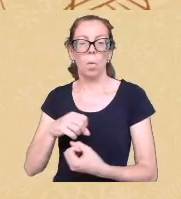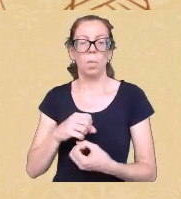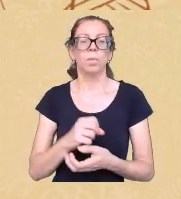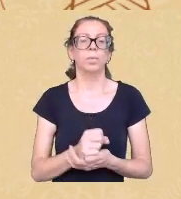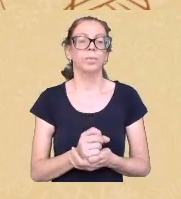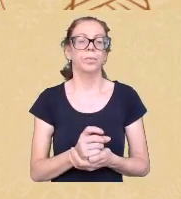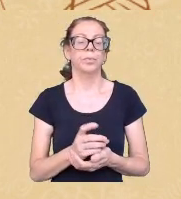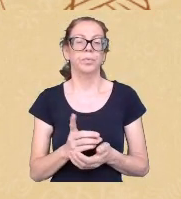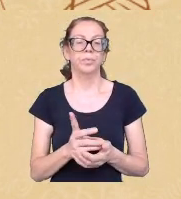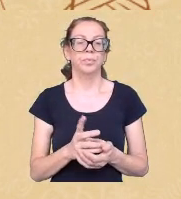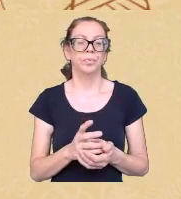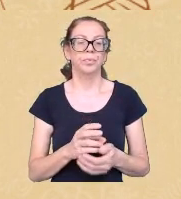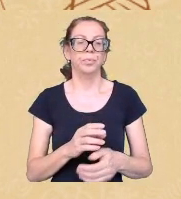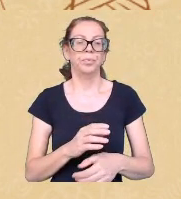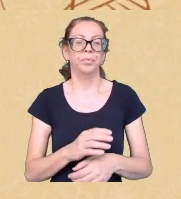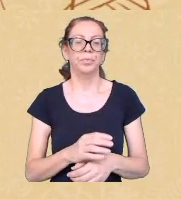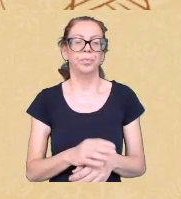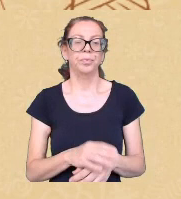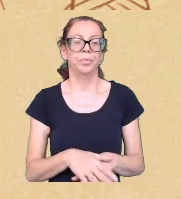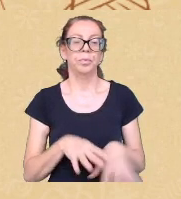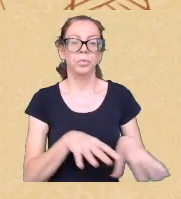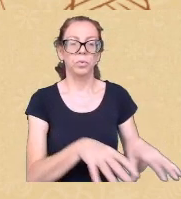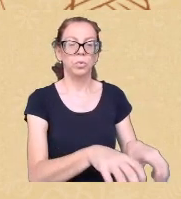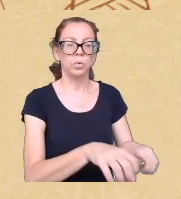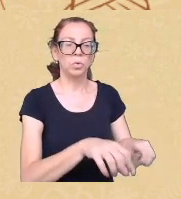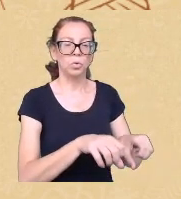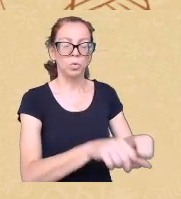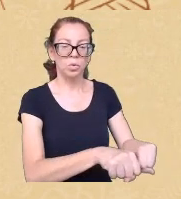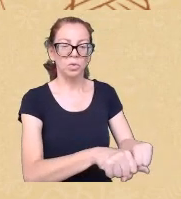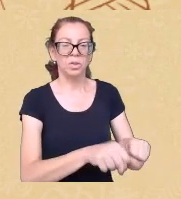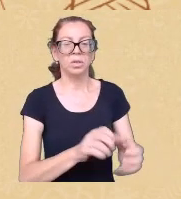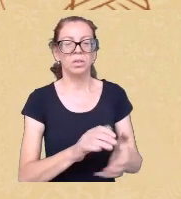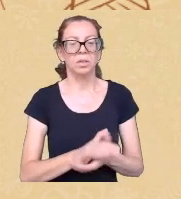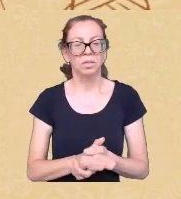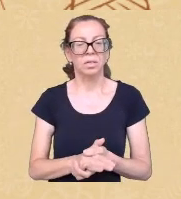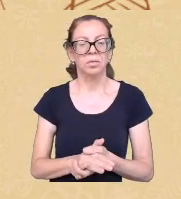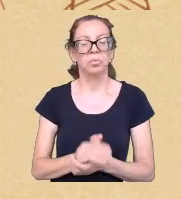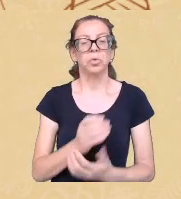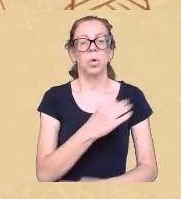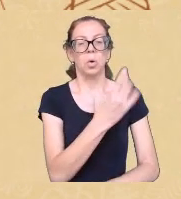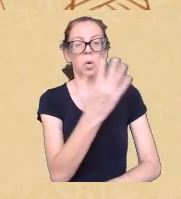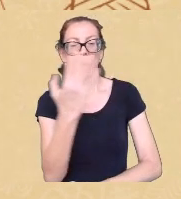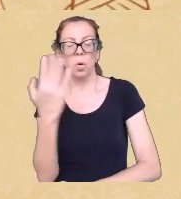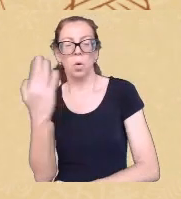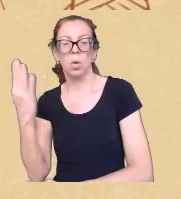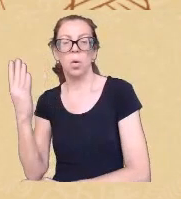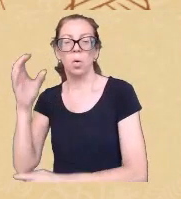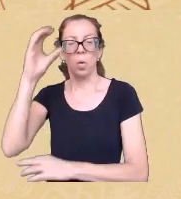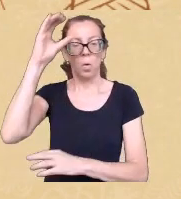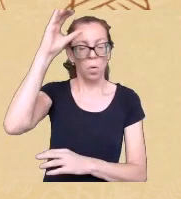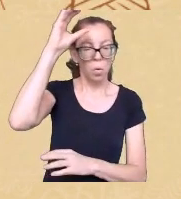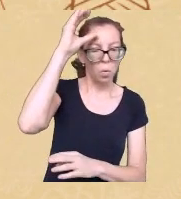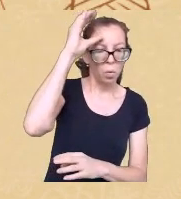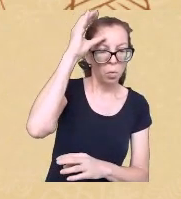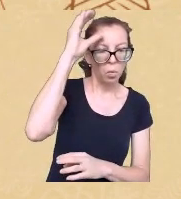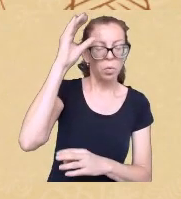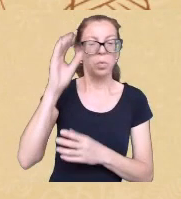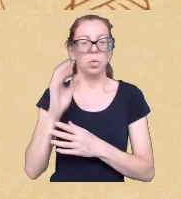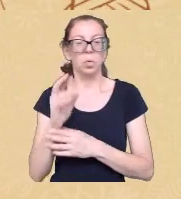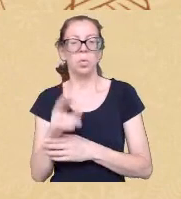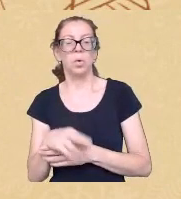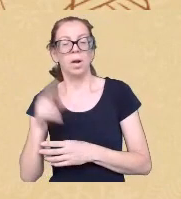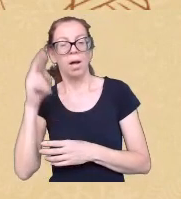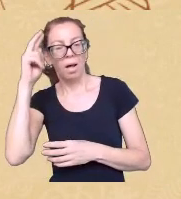um mundo dividido em compartimentos mente corpo natureza cultura razão emoção saúde mental saúde coletiva né